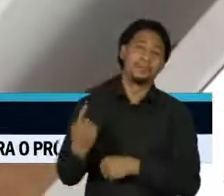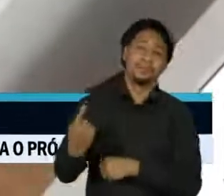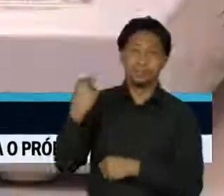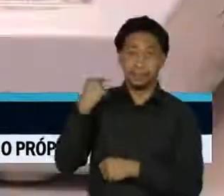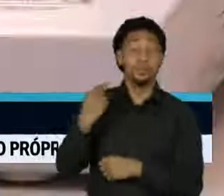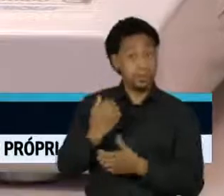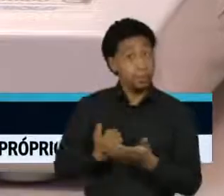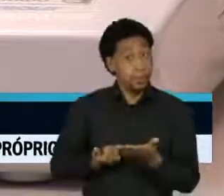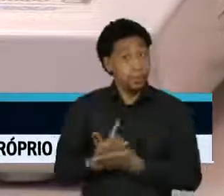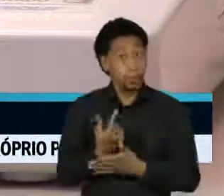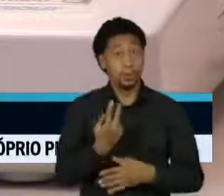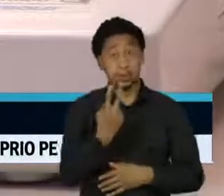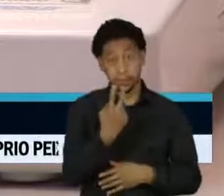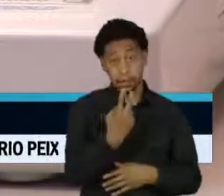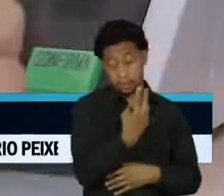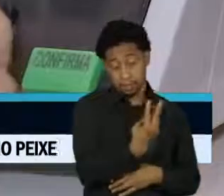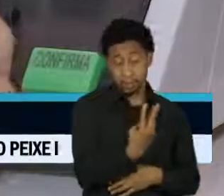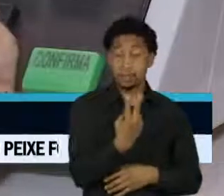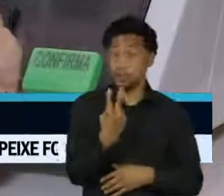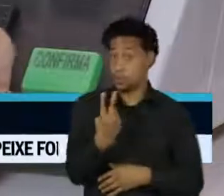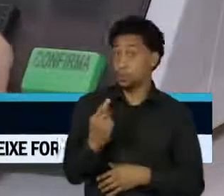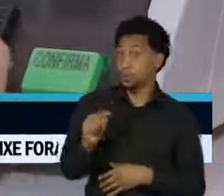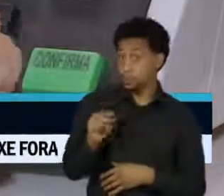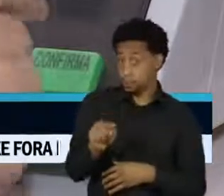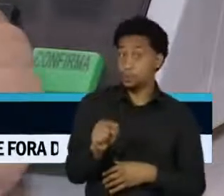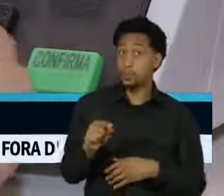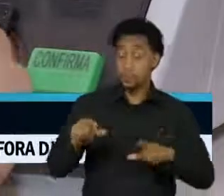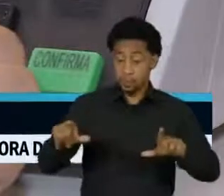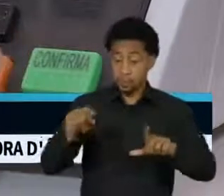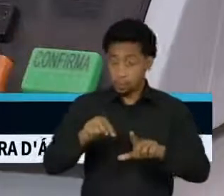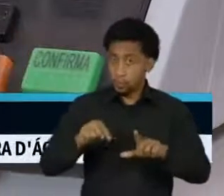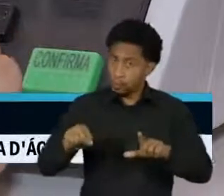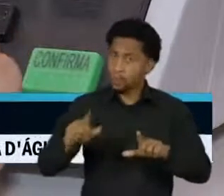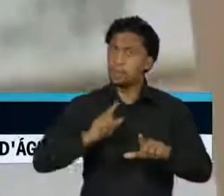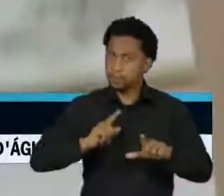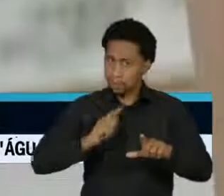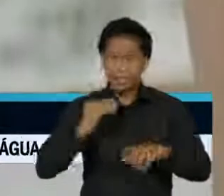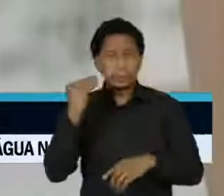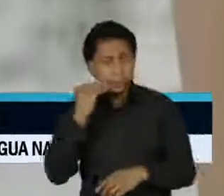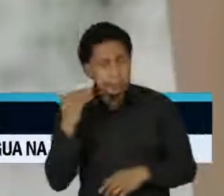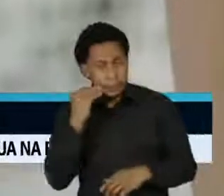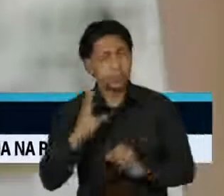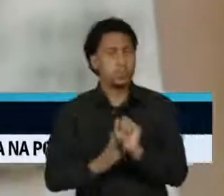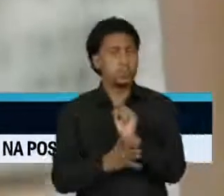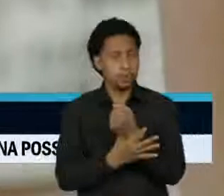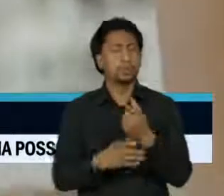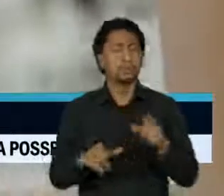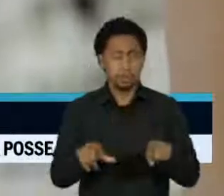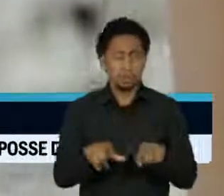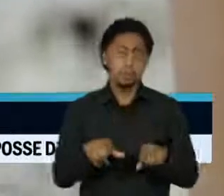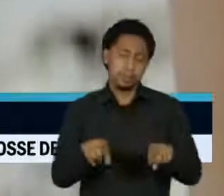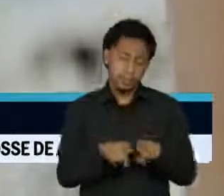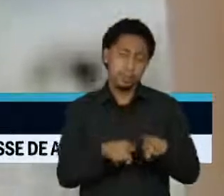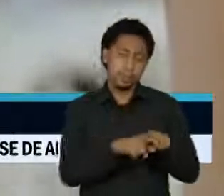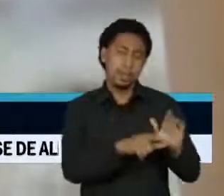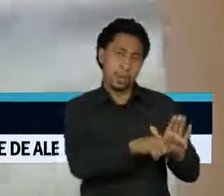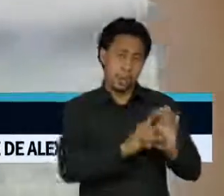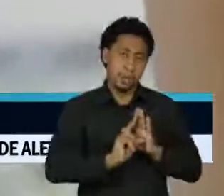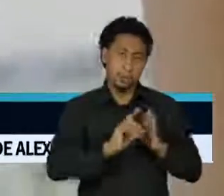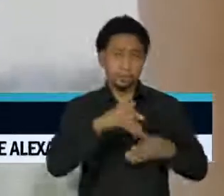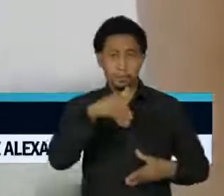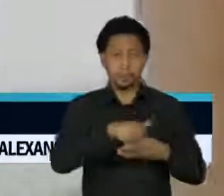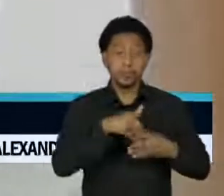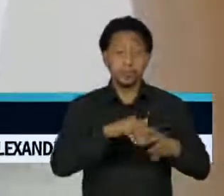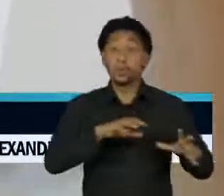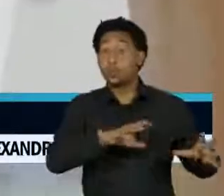mil urnas. Além do equipamento passar por testes públicos de segurança, antes da votação começar, todas as